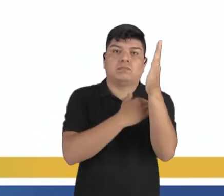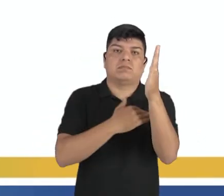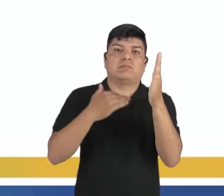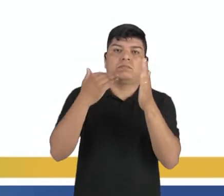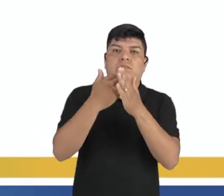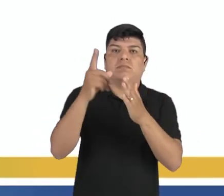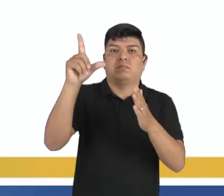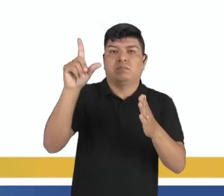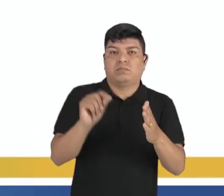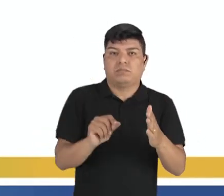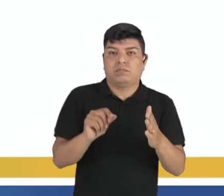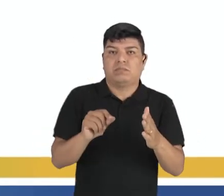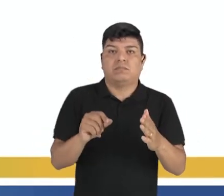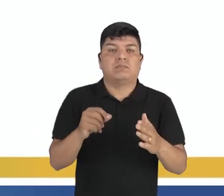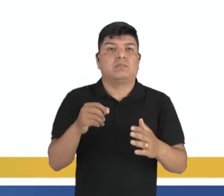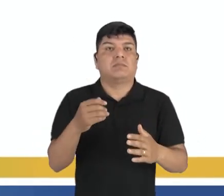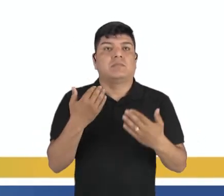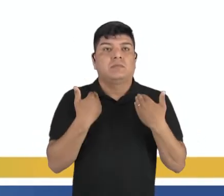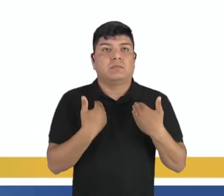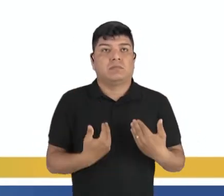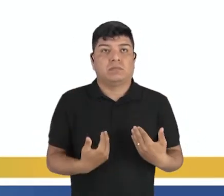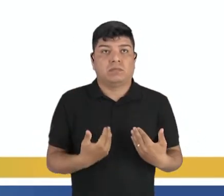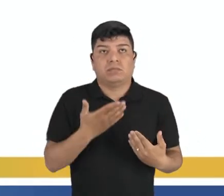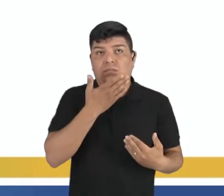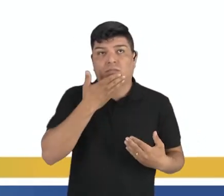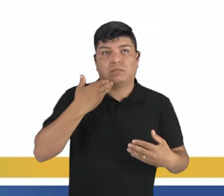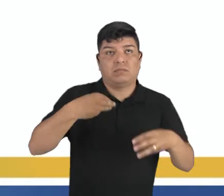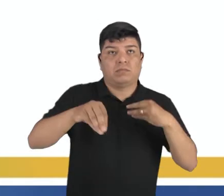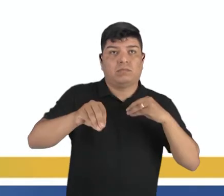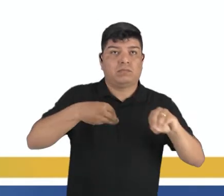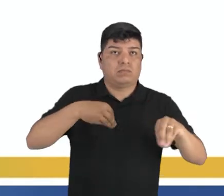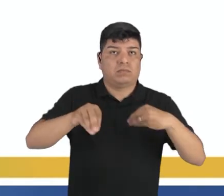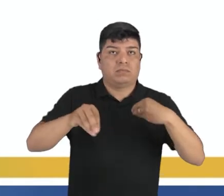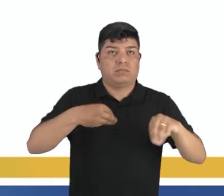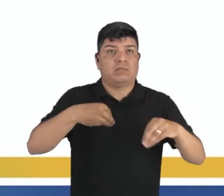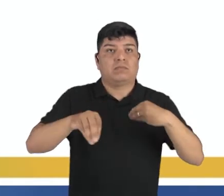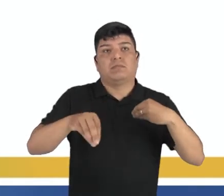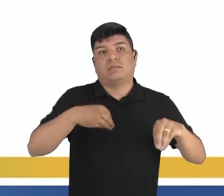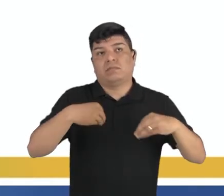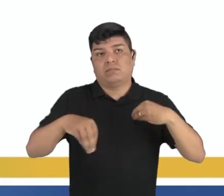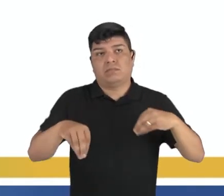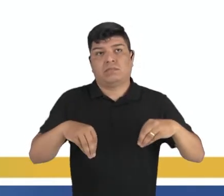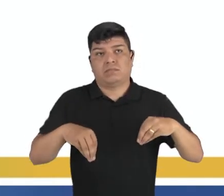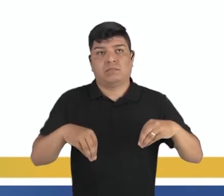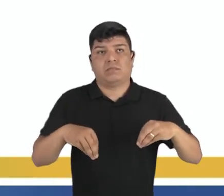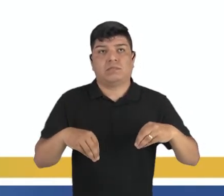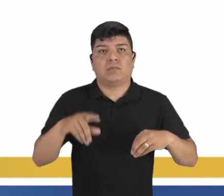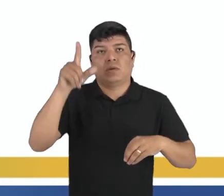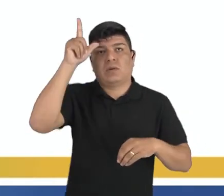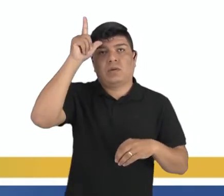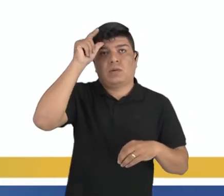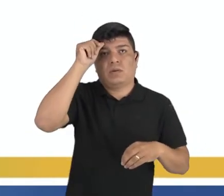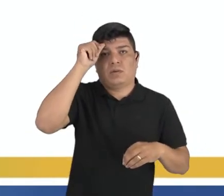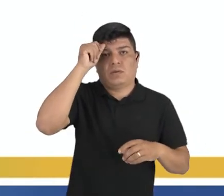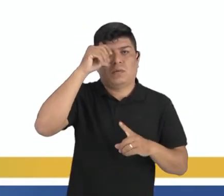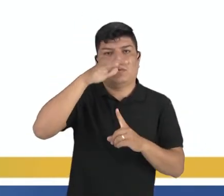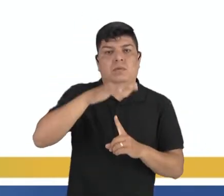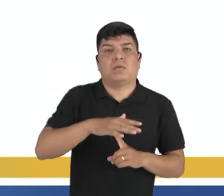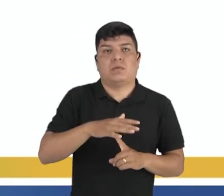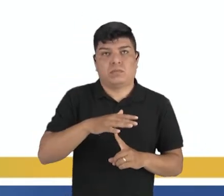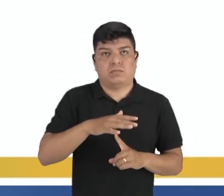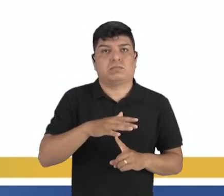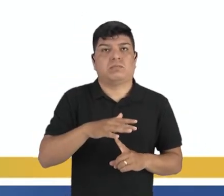a tensão muscular, melhora a flexibilidade das articulações, alivia o estresse e combate a